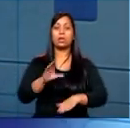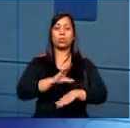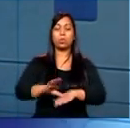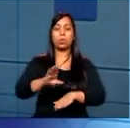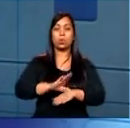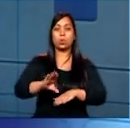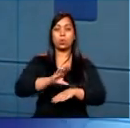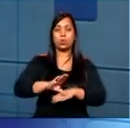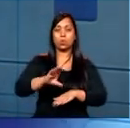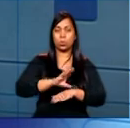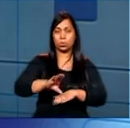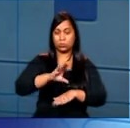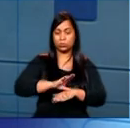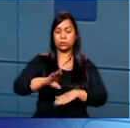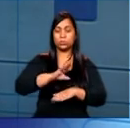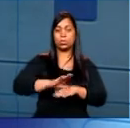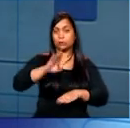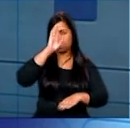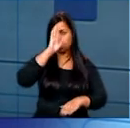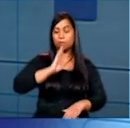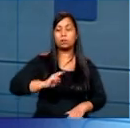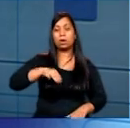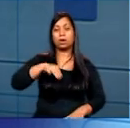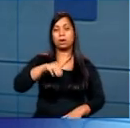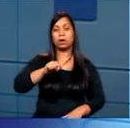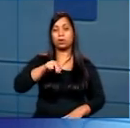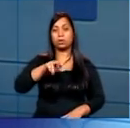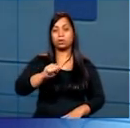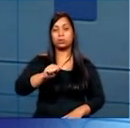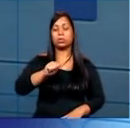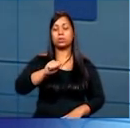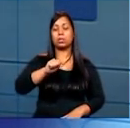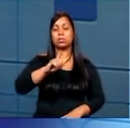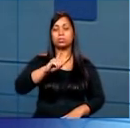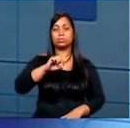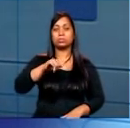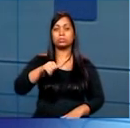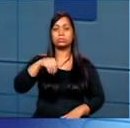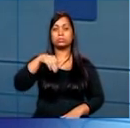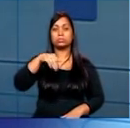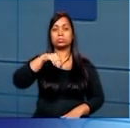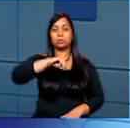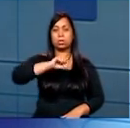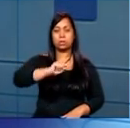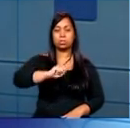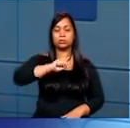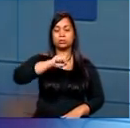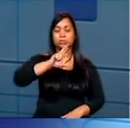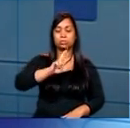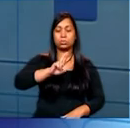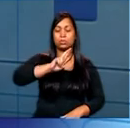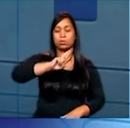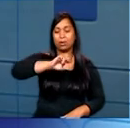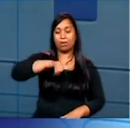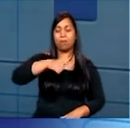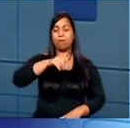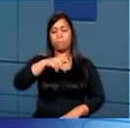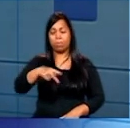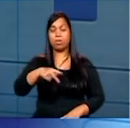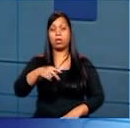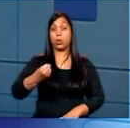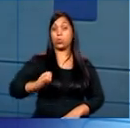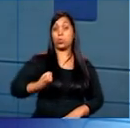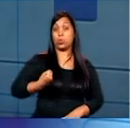é cursinho popular Carolina Maria de Jesus, SJRP. Vocês vão encontrar ela no Face. E o telefone para